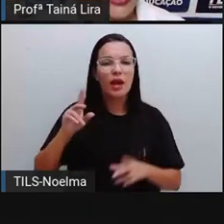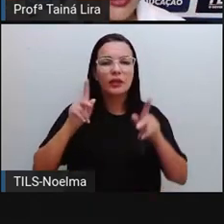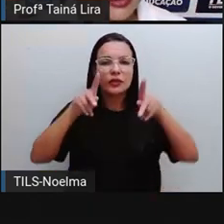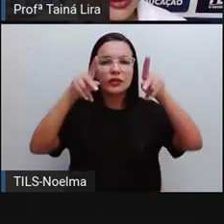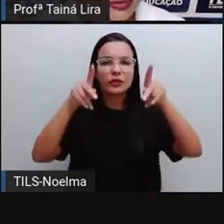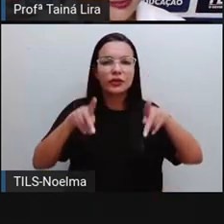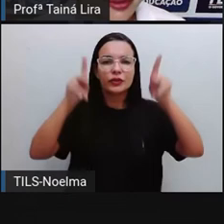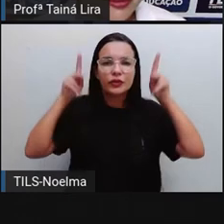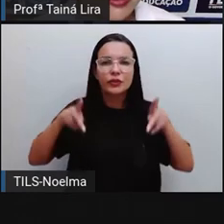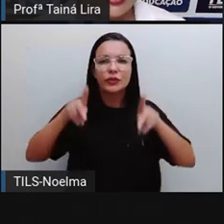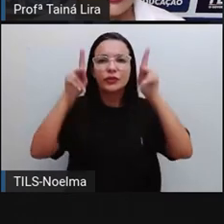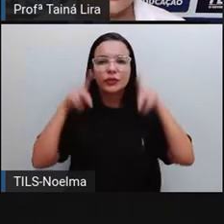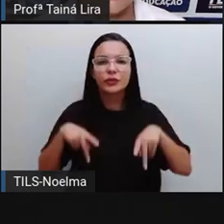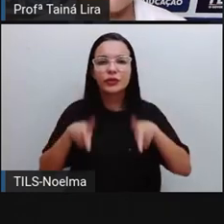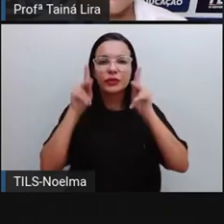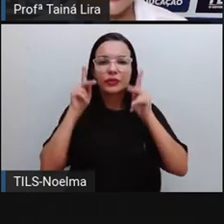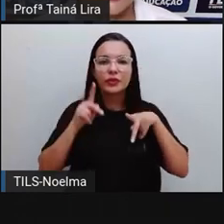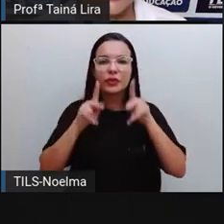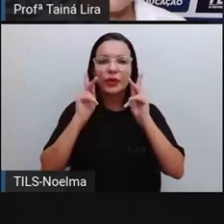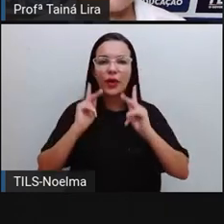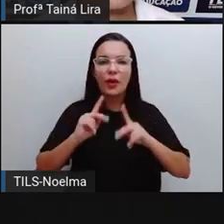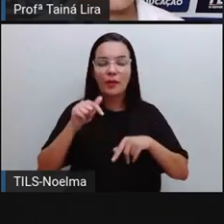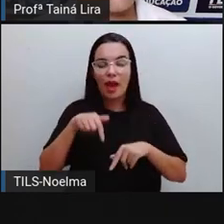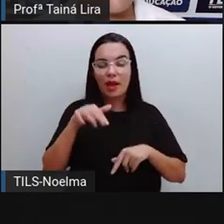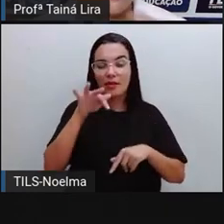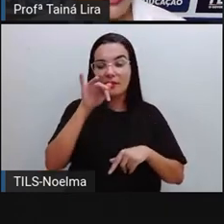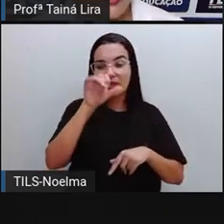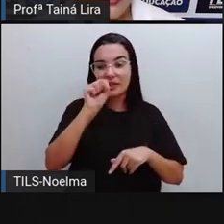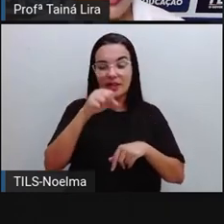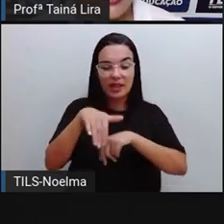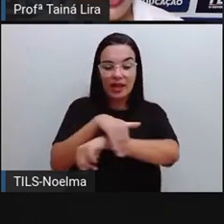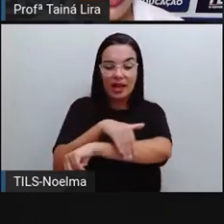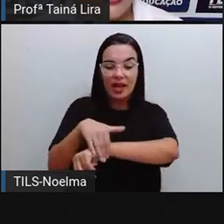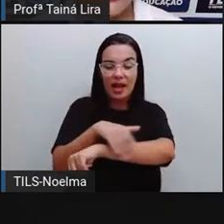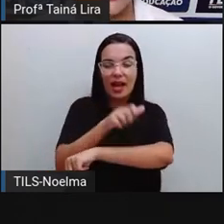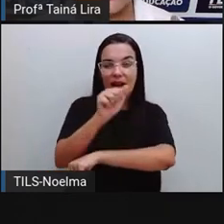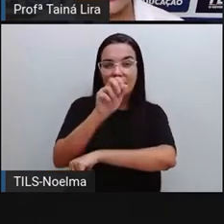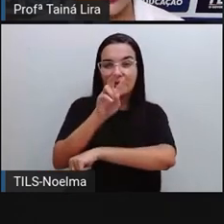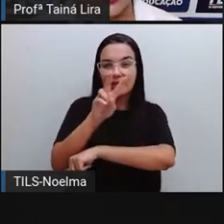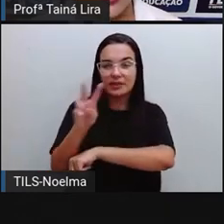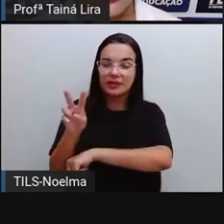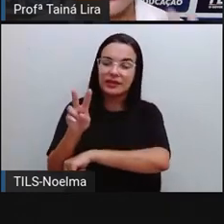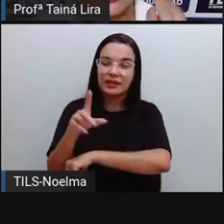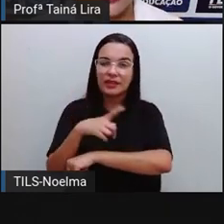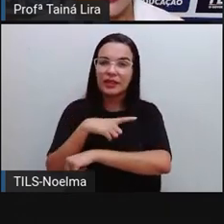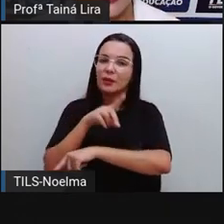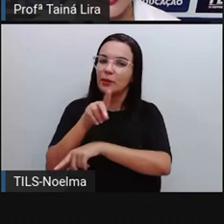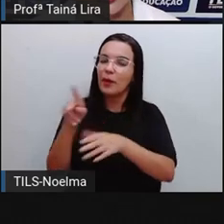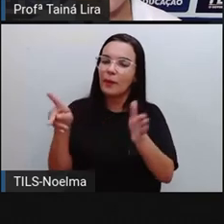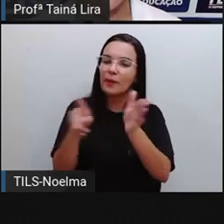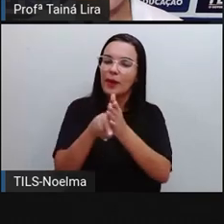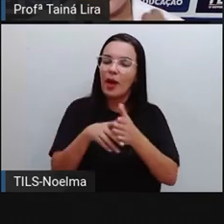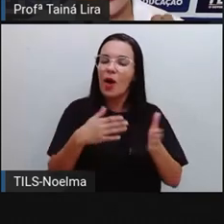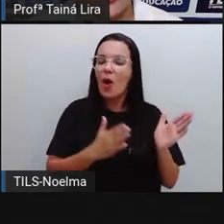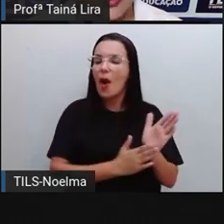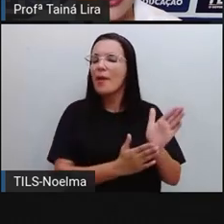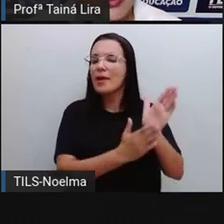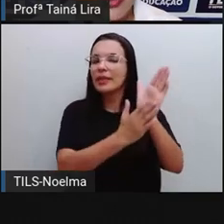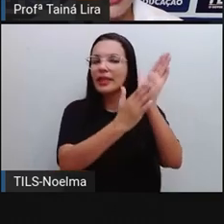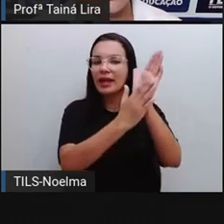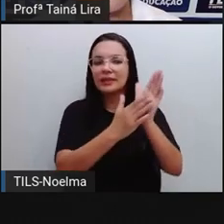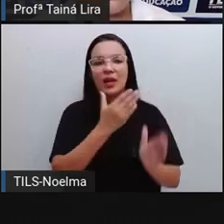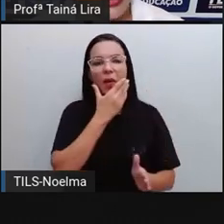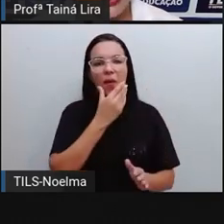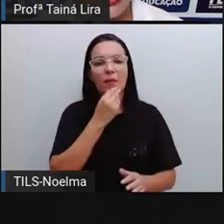na Avenida Senhor dos Passos, que chama Arnô Silva Plaza, tá? Que é o nome aí, é uma homenagem a